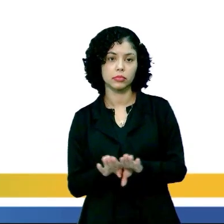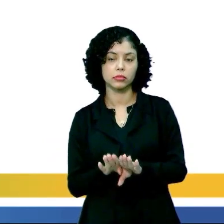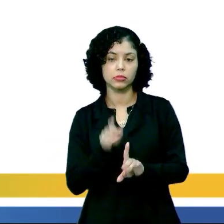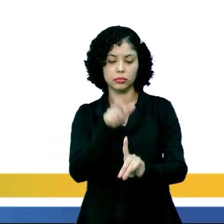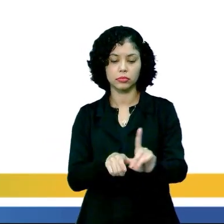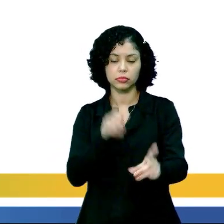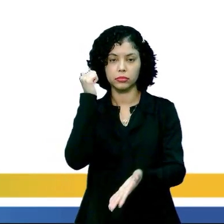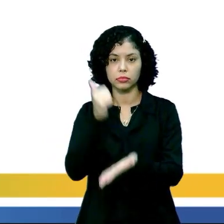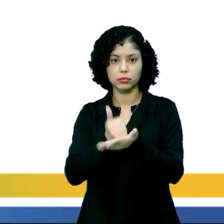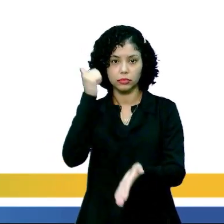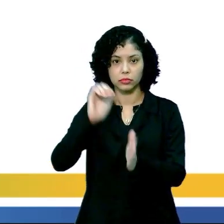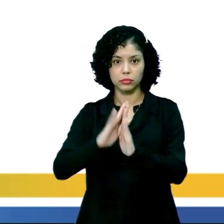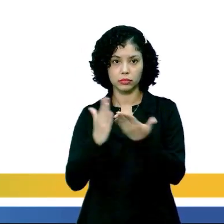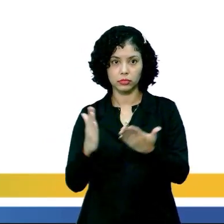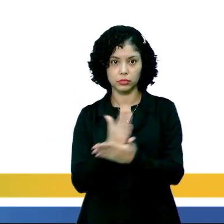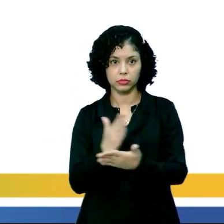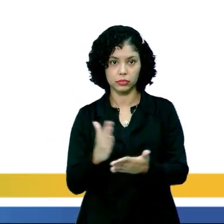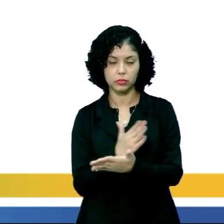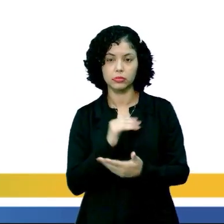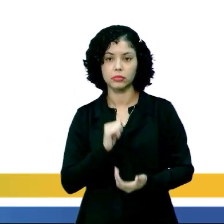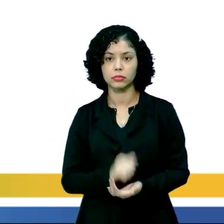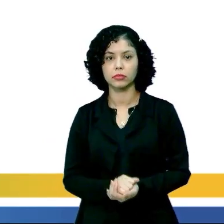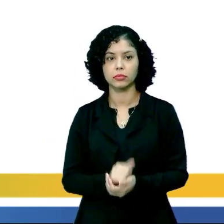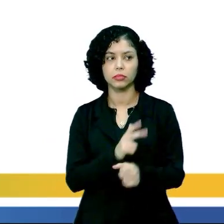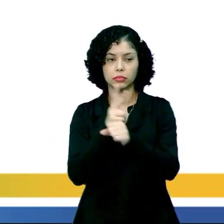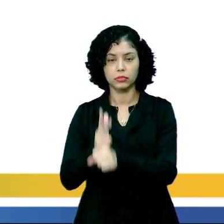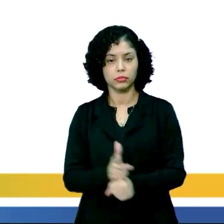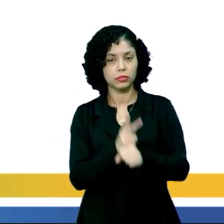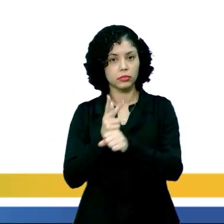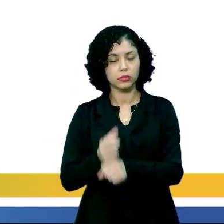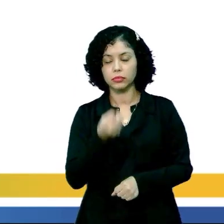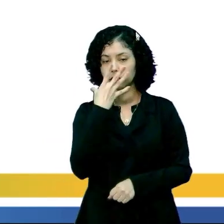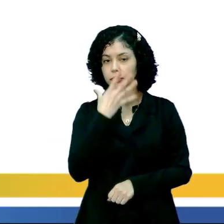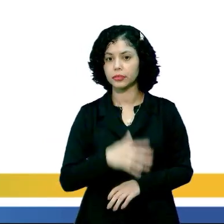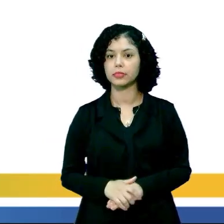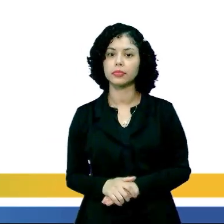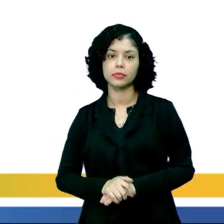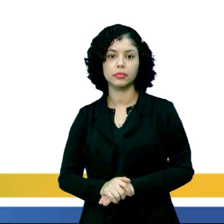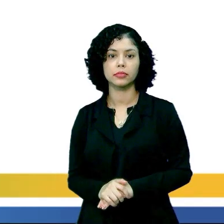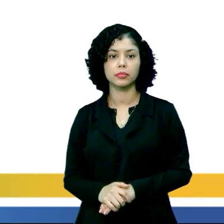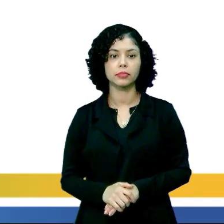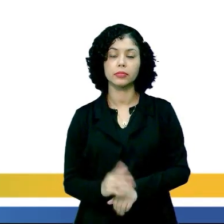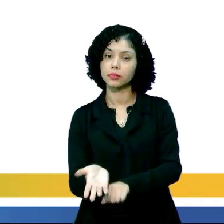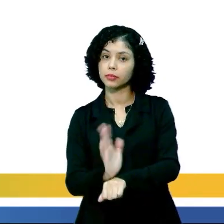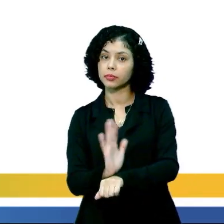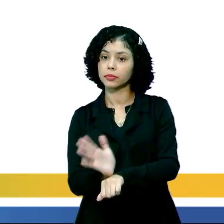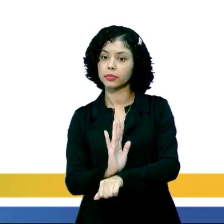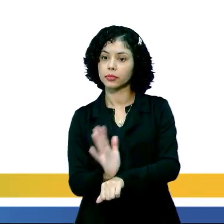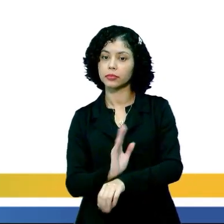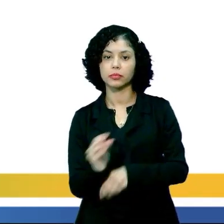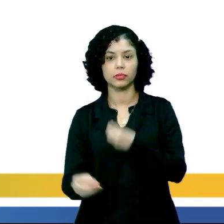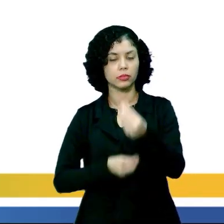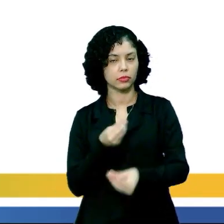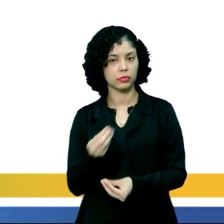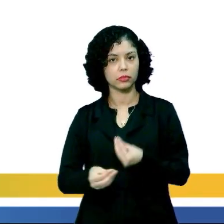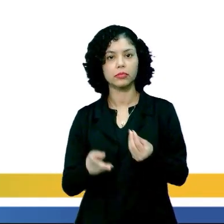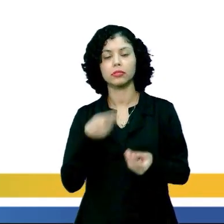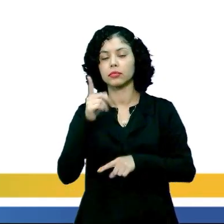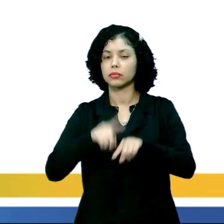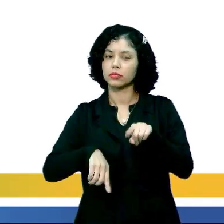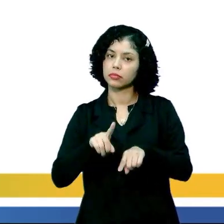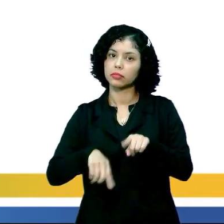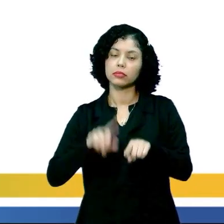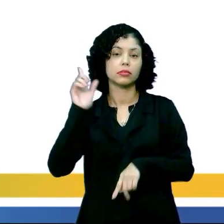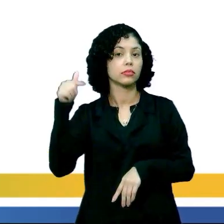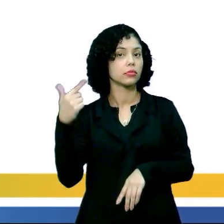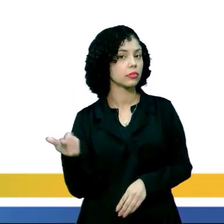documento, livros, arquivos, vídeos, fotos, cinema. Mas, como a gente está falando de material,